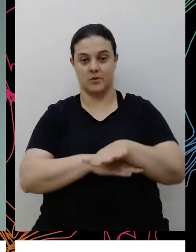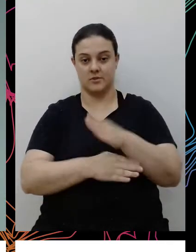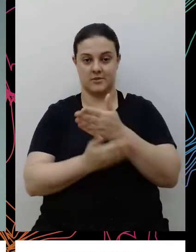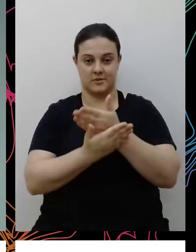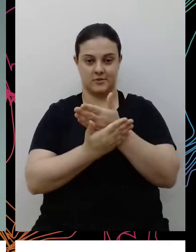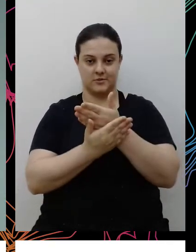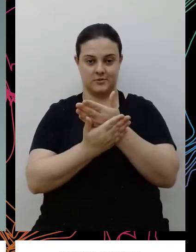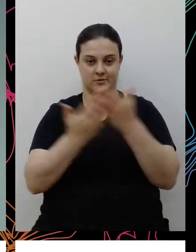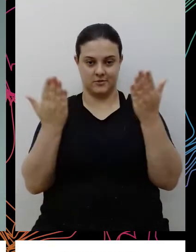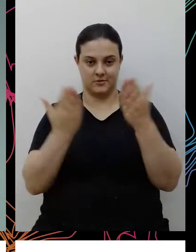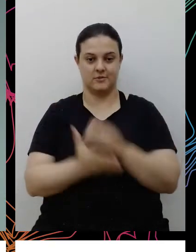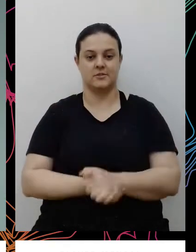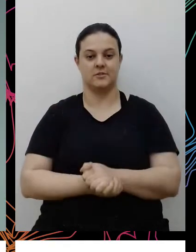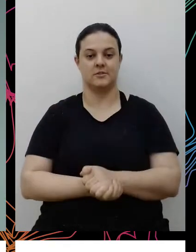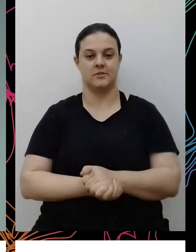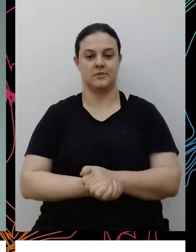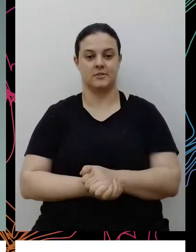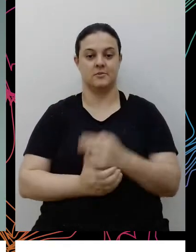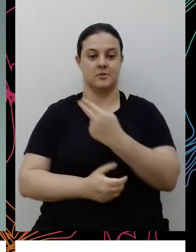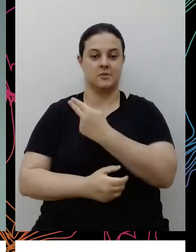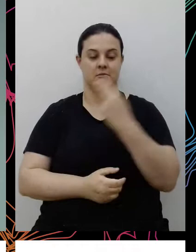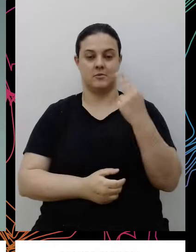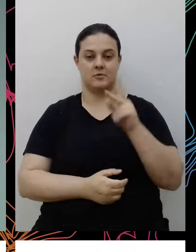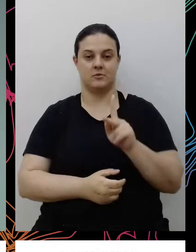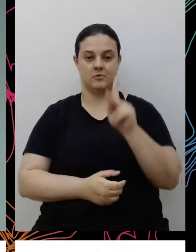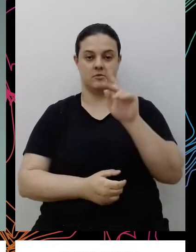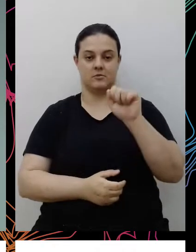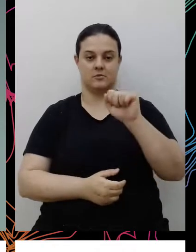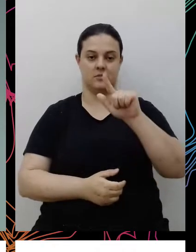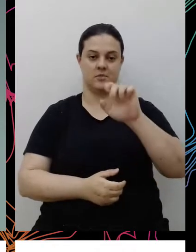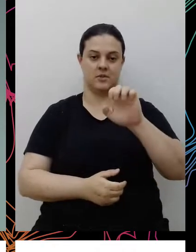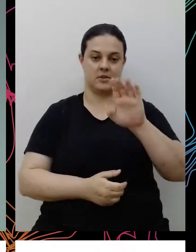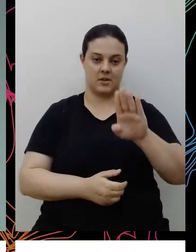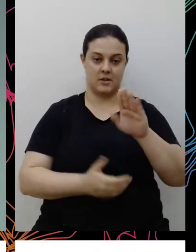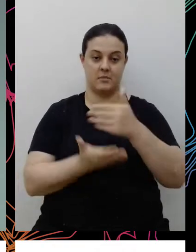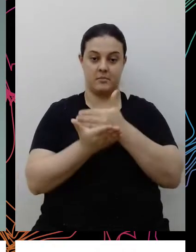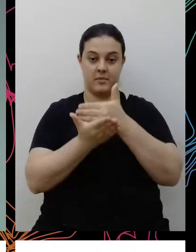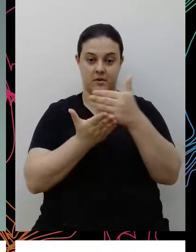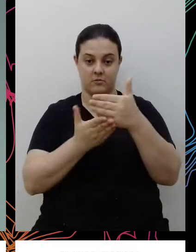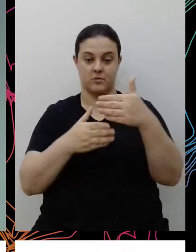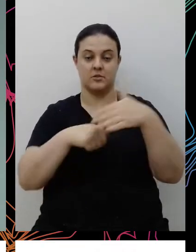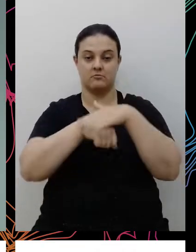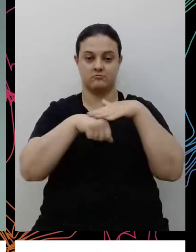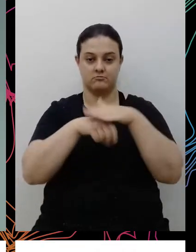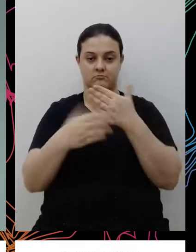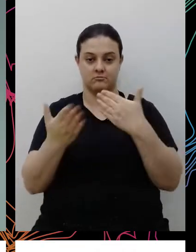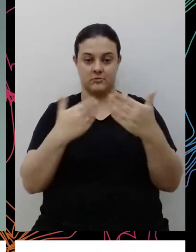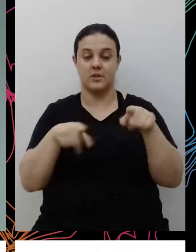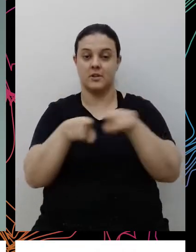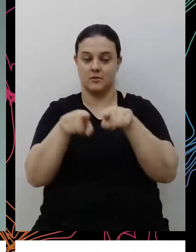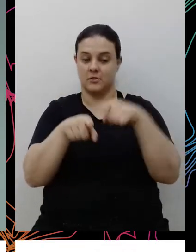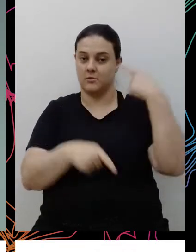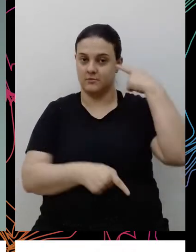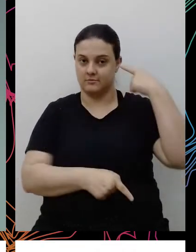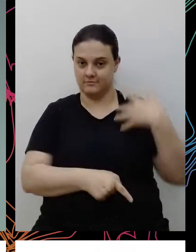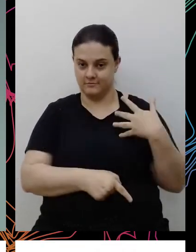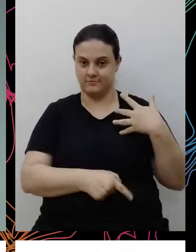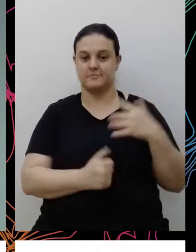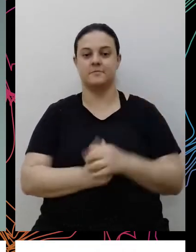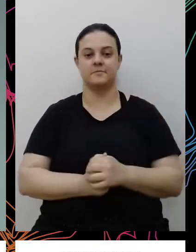e todos. Eu sou o Caleb. Eu, para iniciar aqui o diálogo com vocês, eu também vou fazer uma audiodescrição.